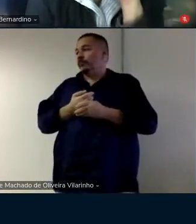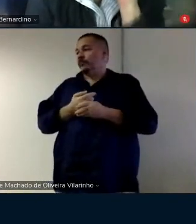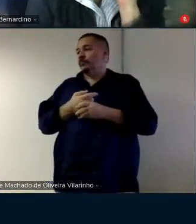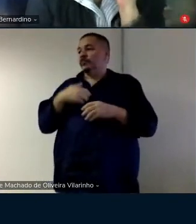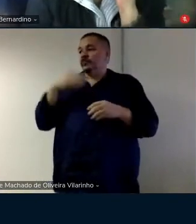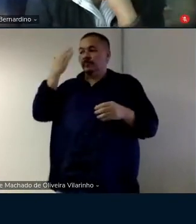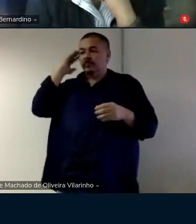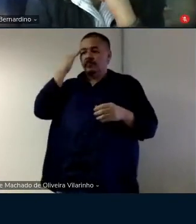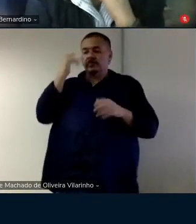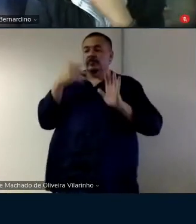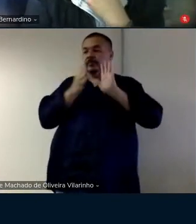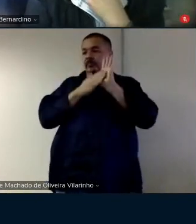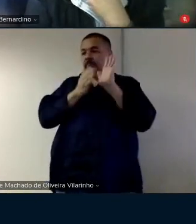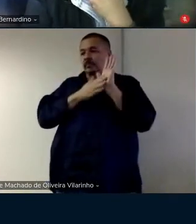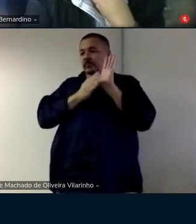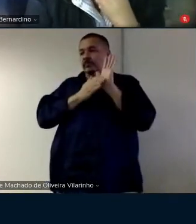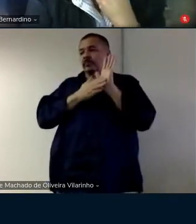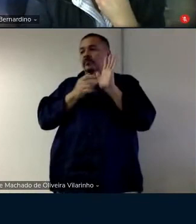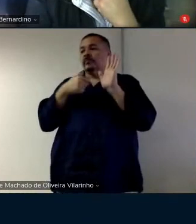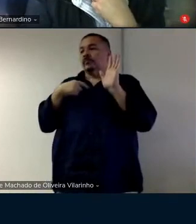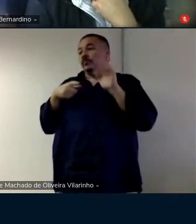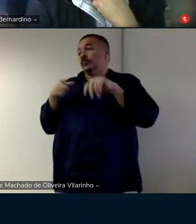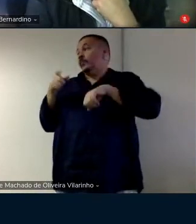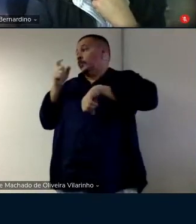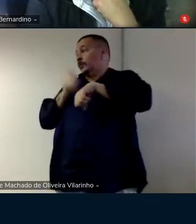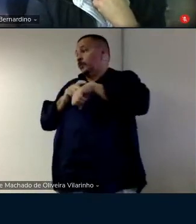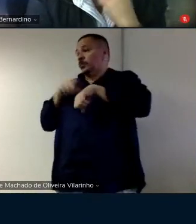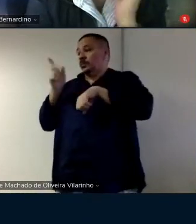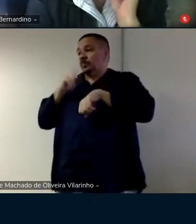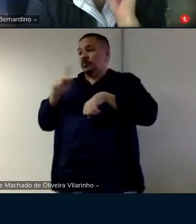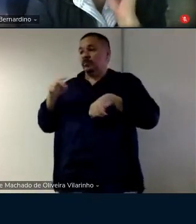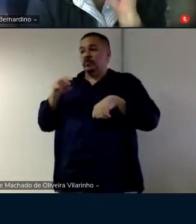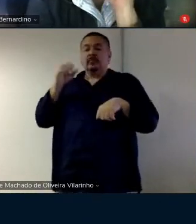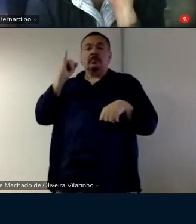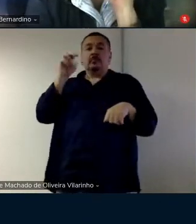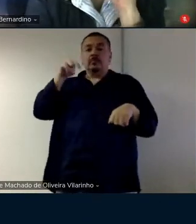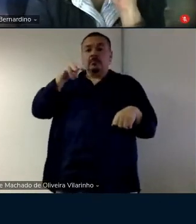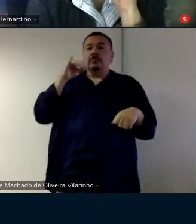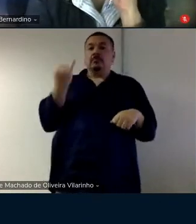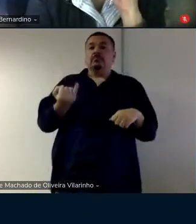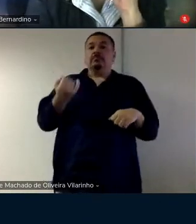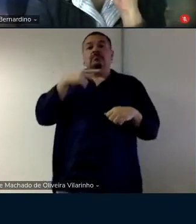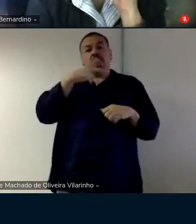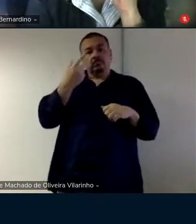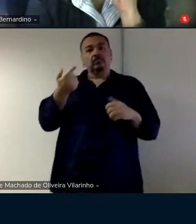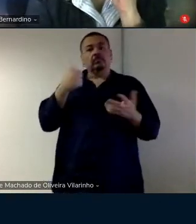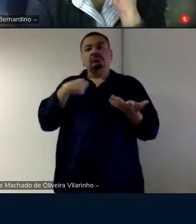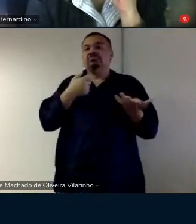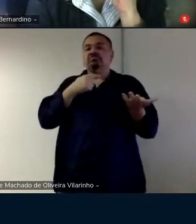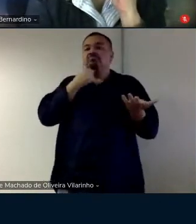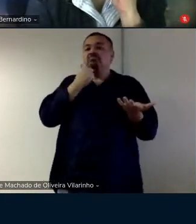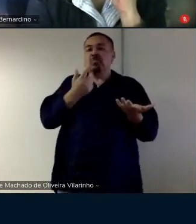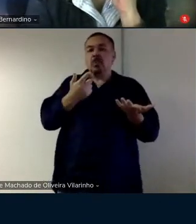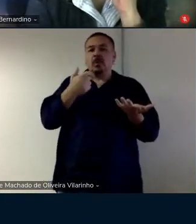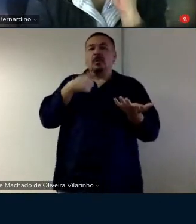entender a proposta do momento que a professora Michele falou é que se mandar porque a gente vai fazer um